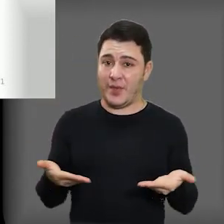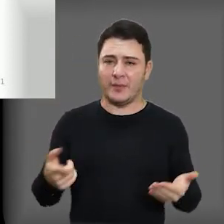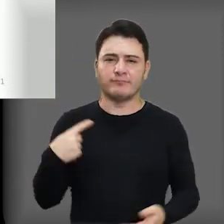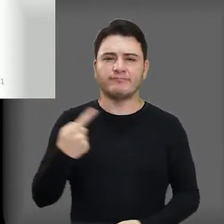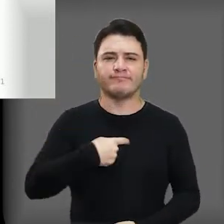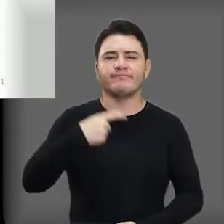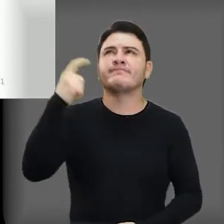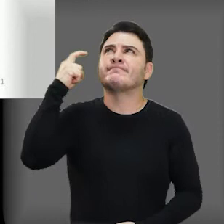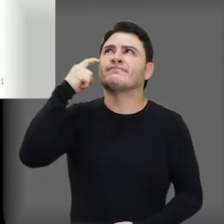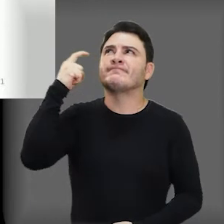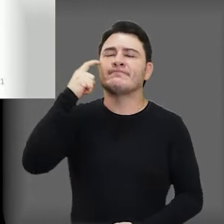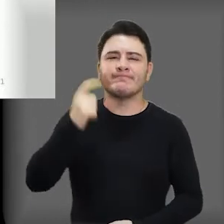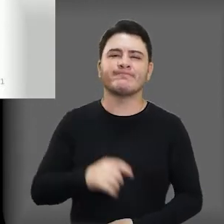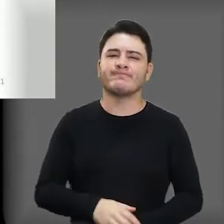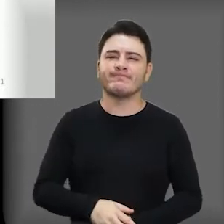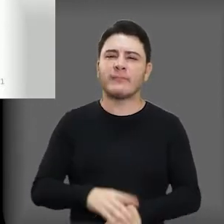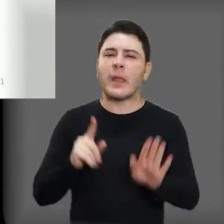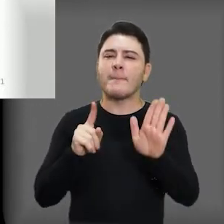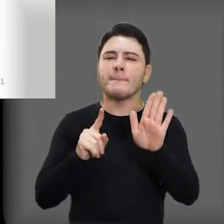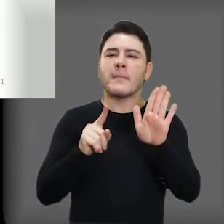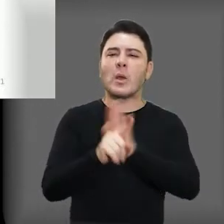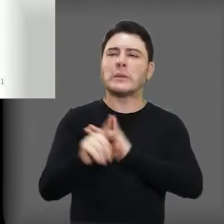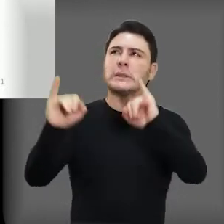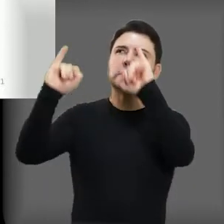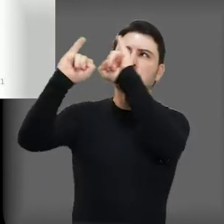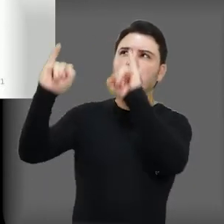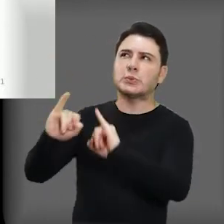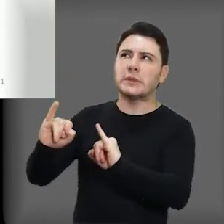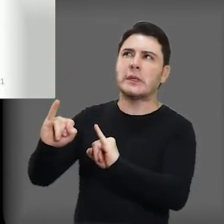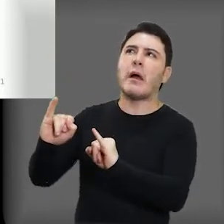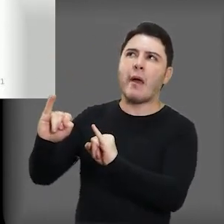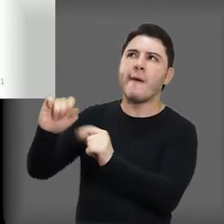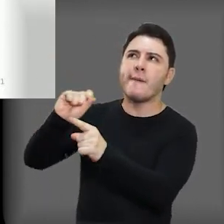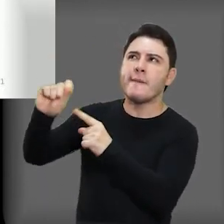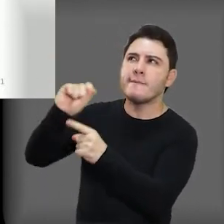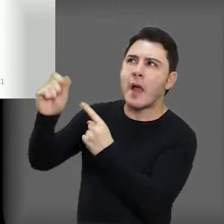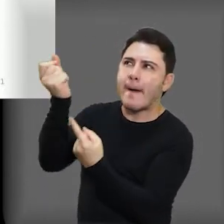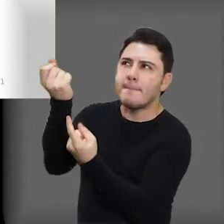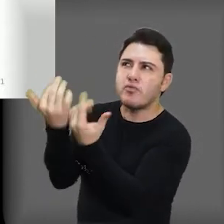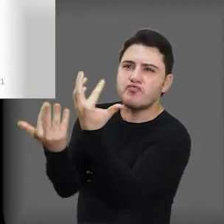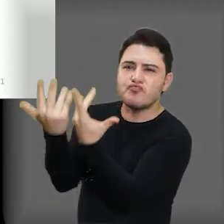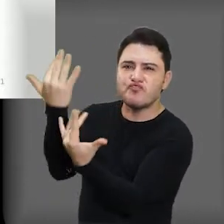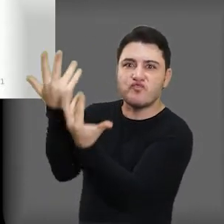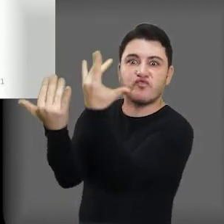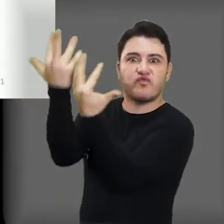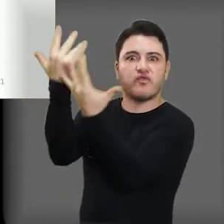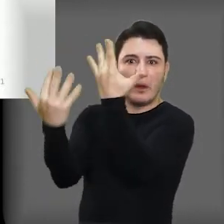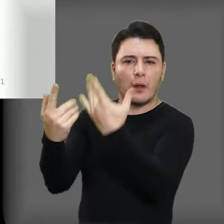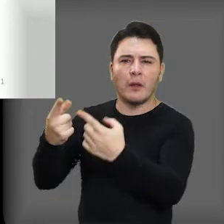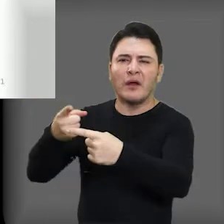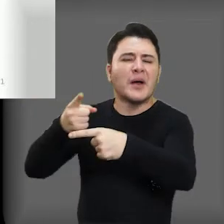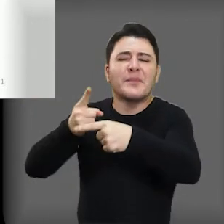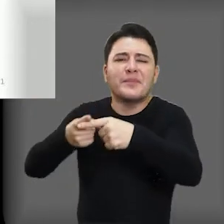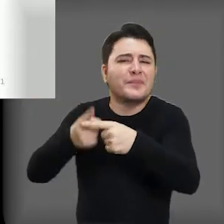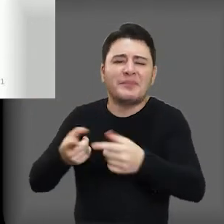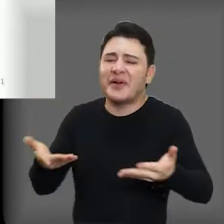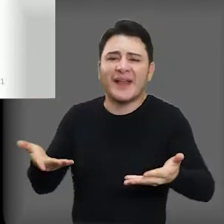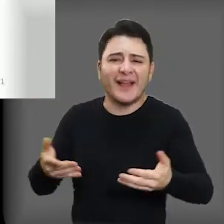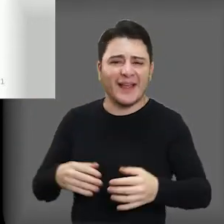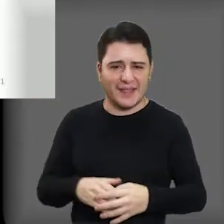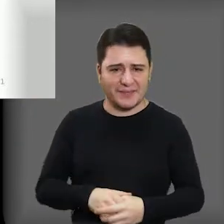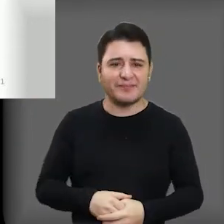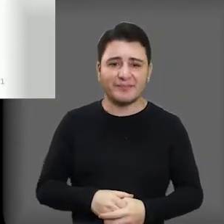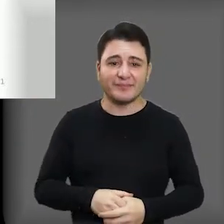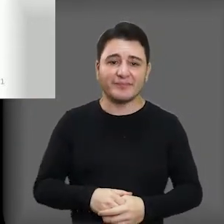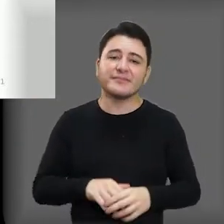E a questão que fica é, bom, por que alguém colocaria fogo,